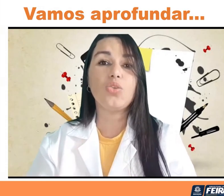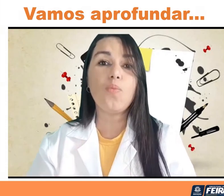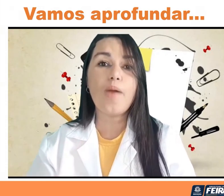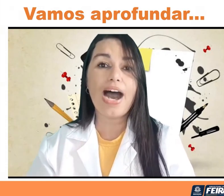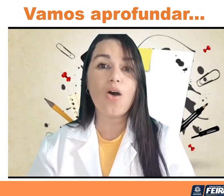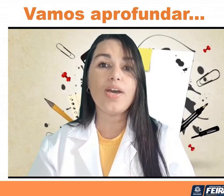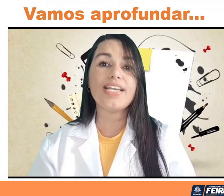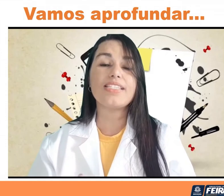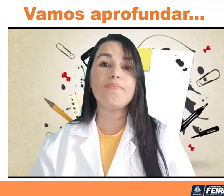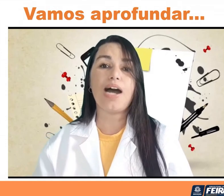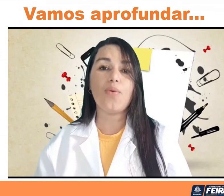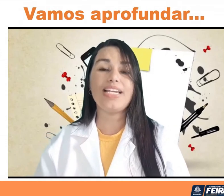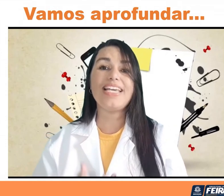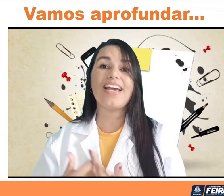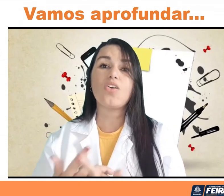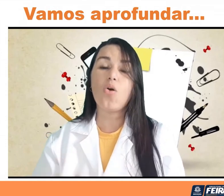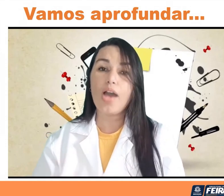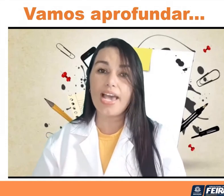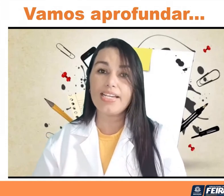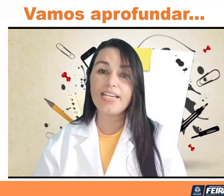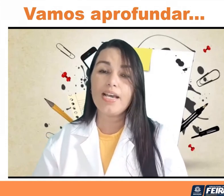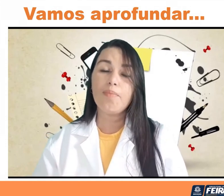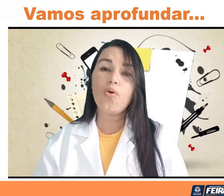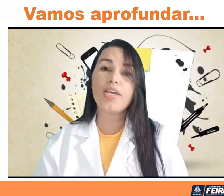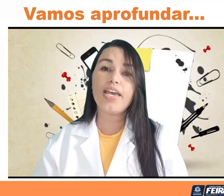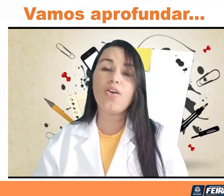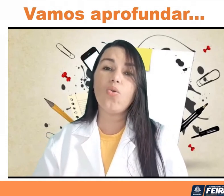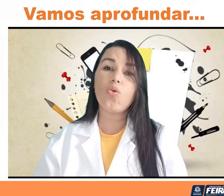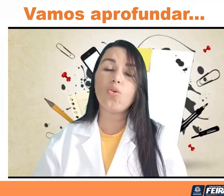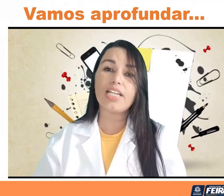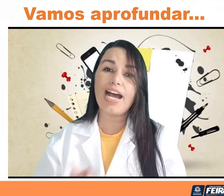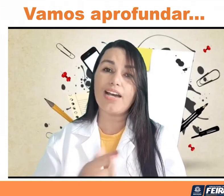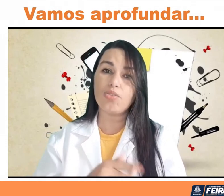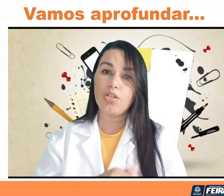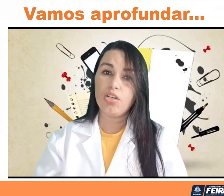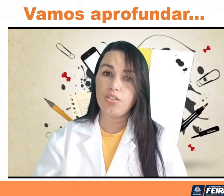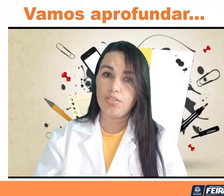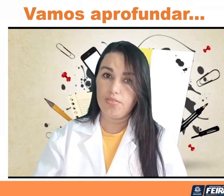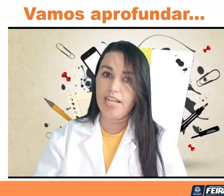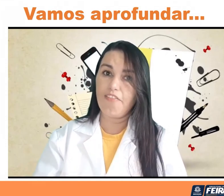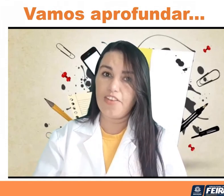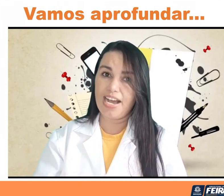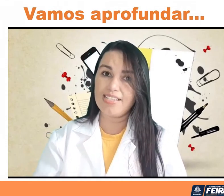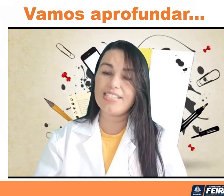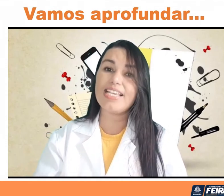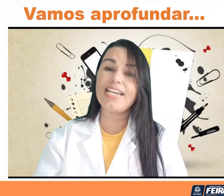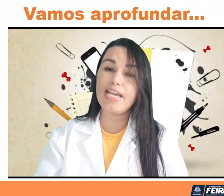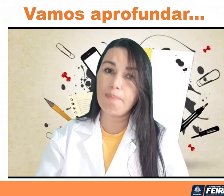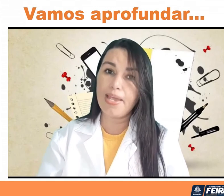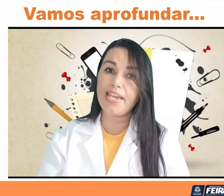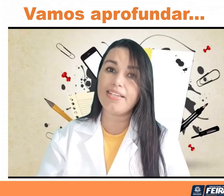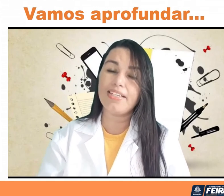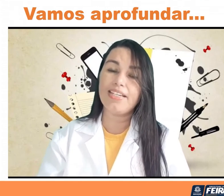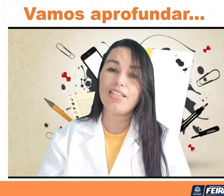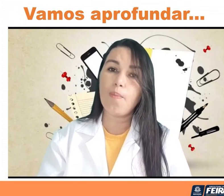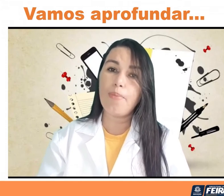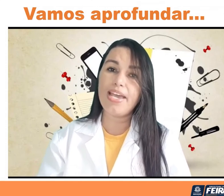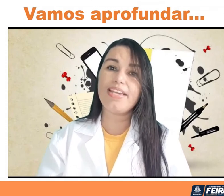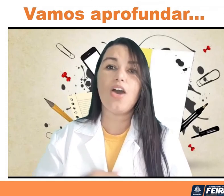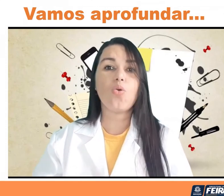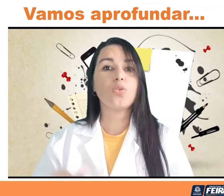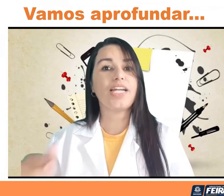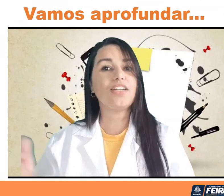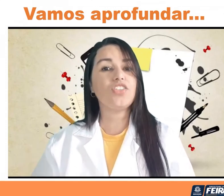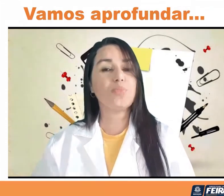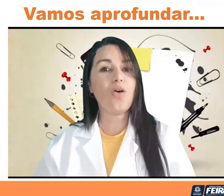é do mal, esse mal ele é com L, porque o contrário na frase seria bem. Então,